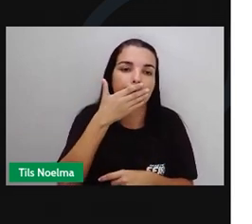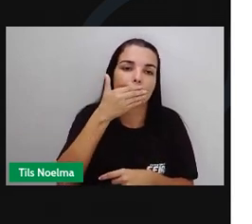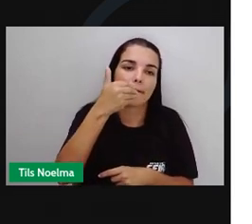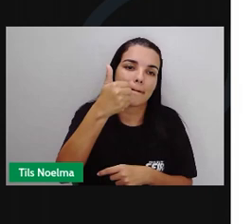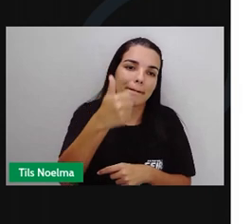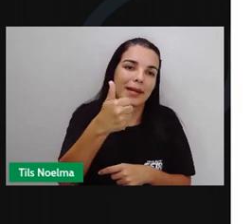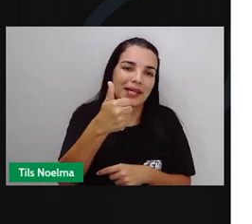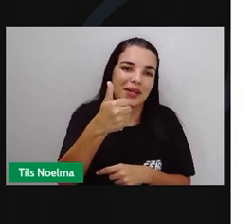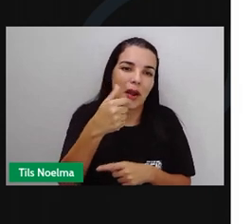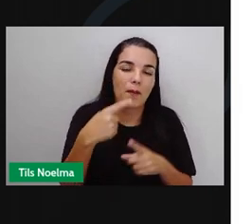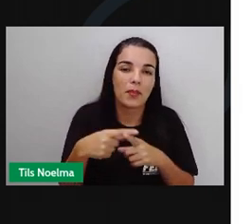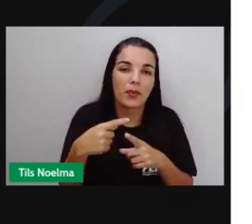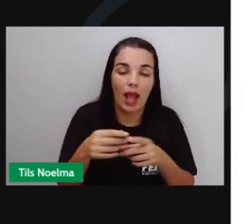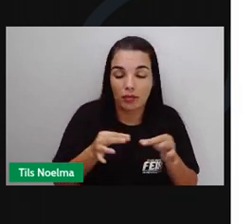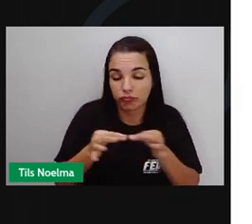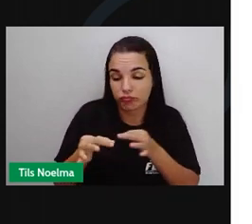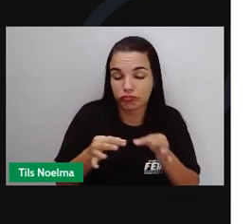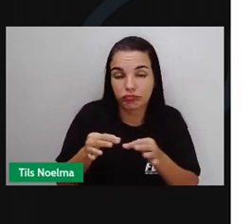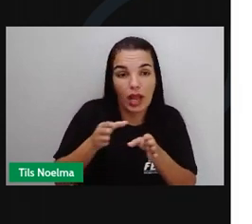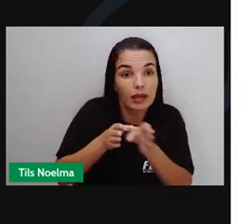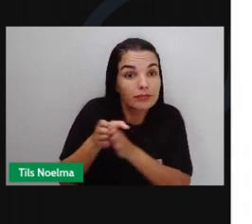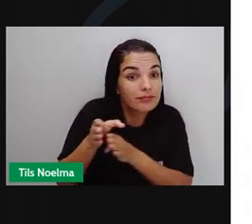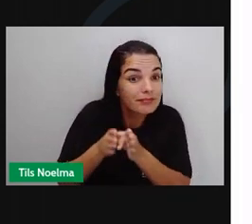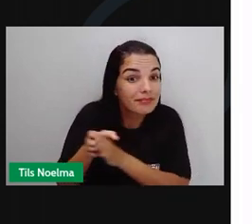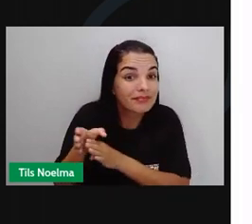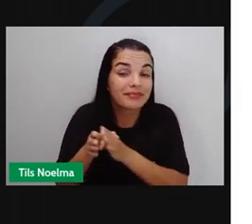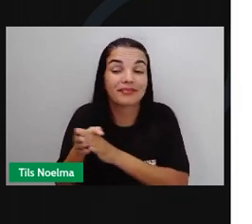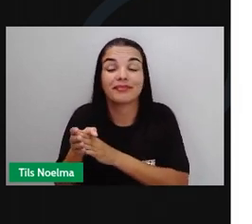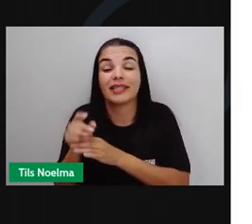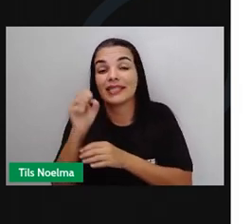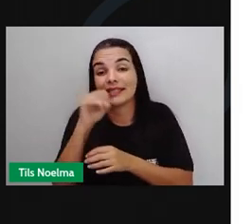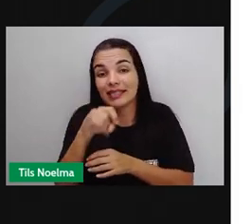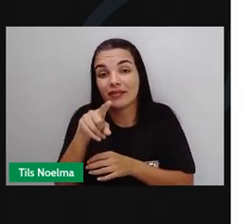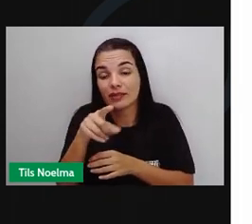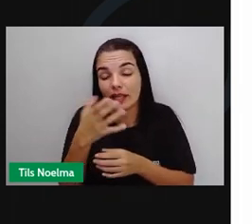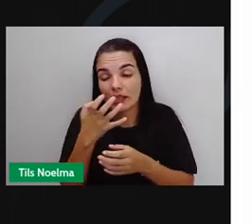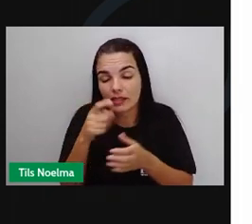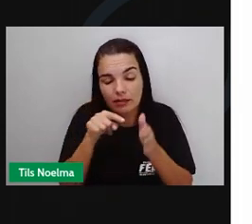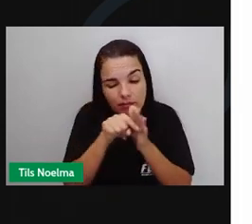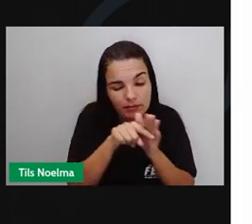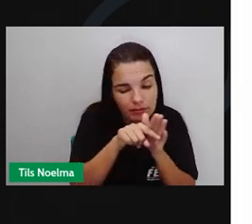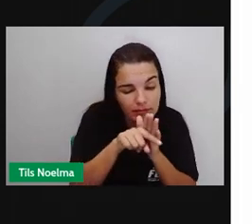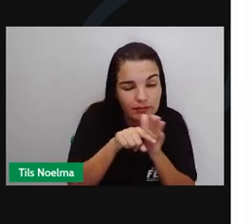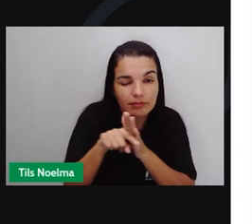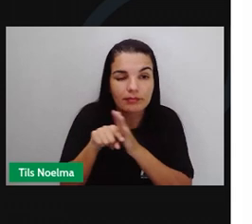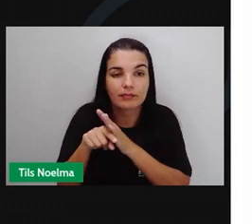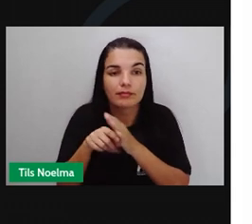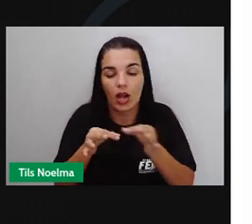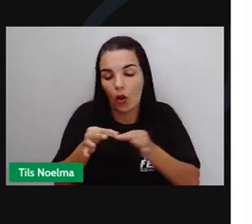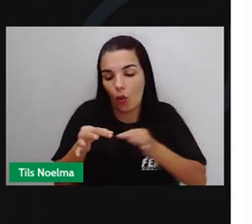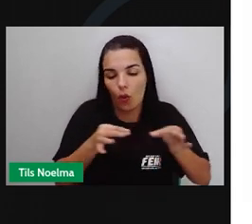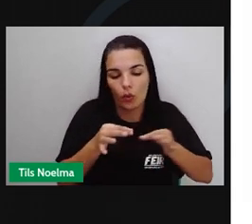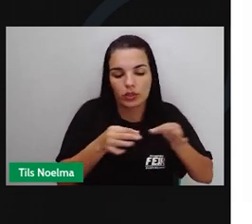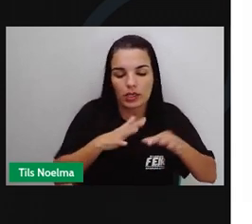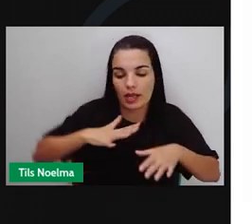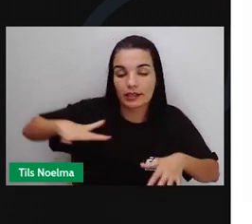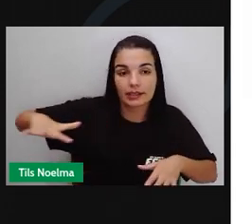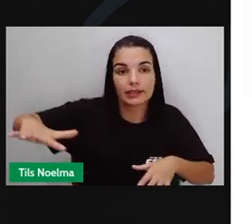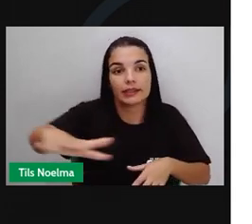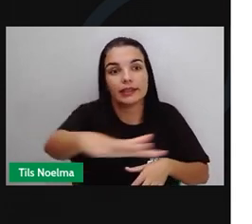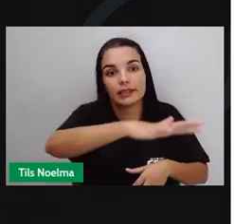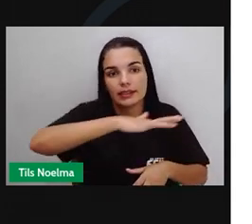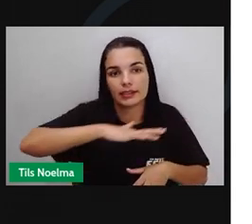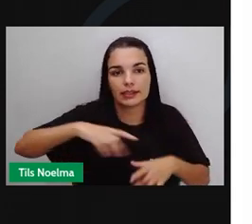mapas são instrumentos indispensáveis para a investigação e análise de organização espacial.